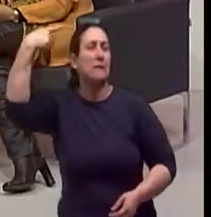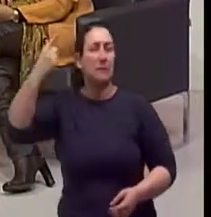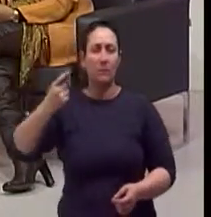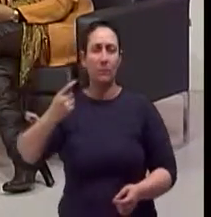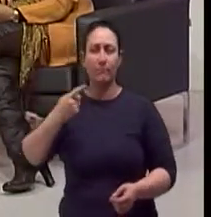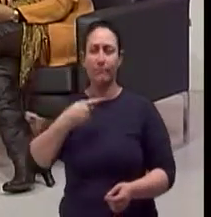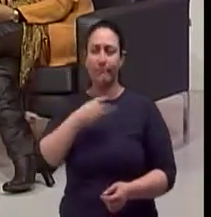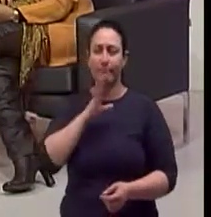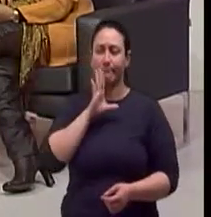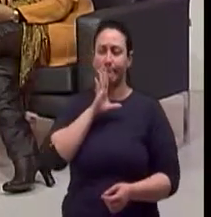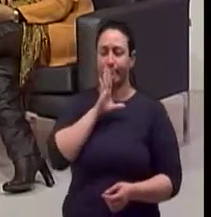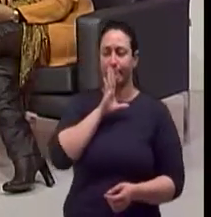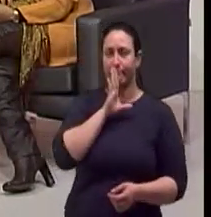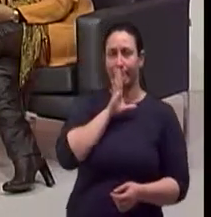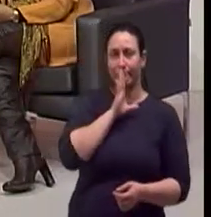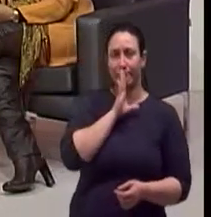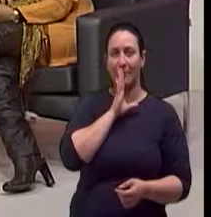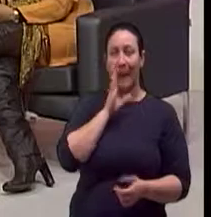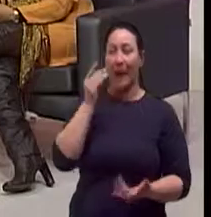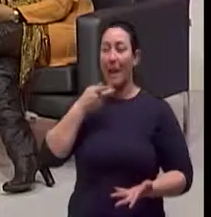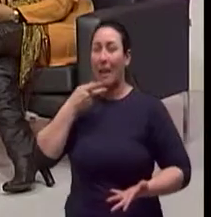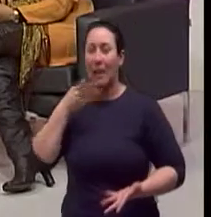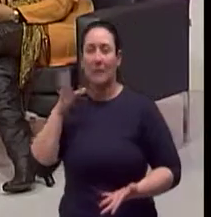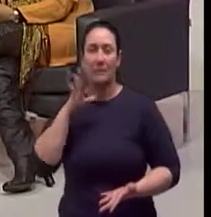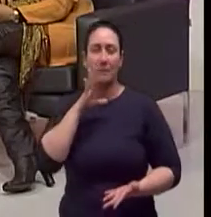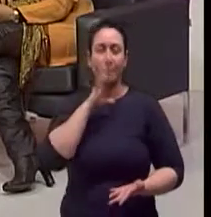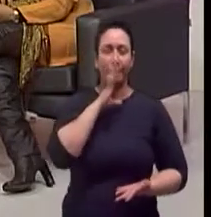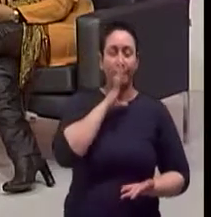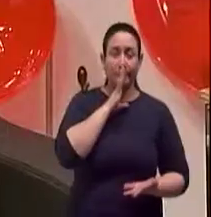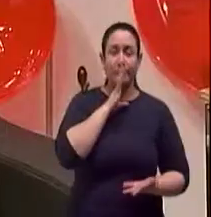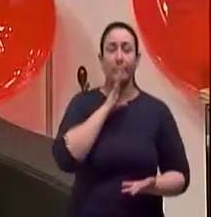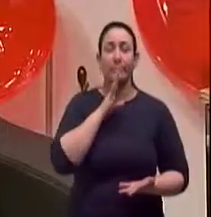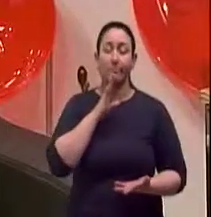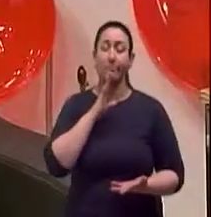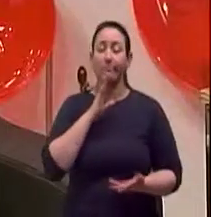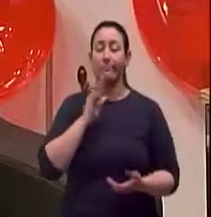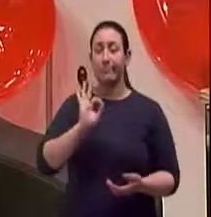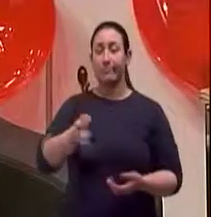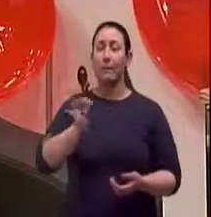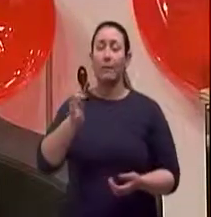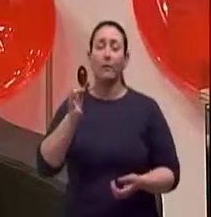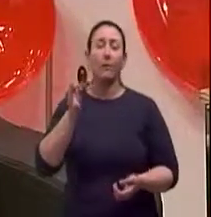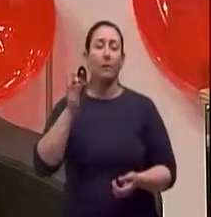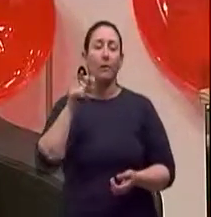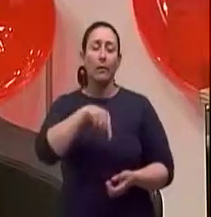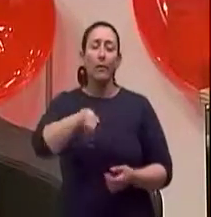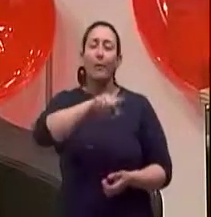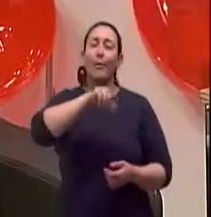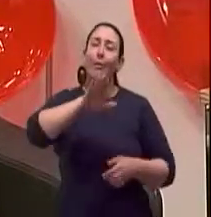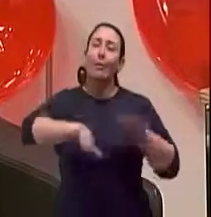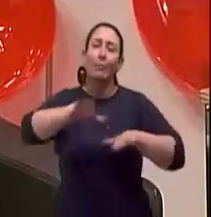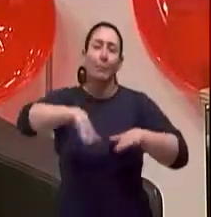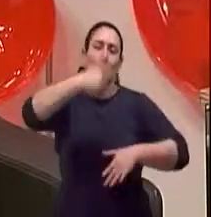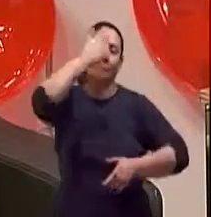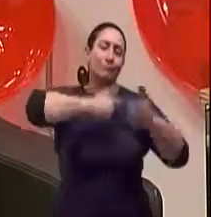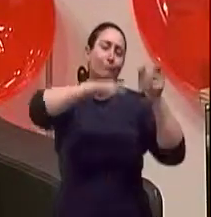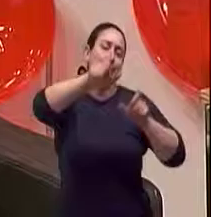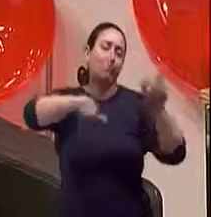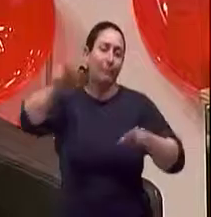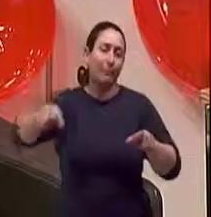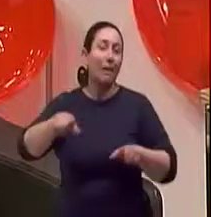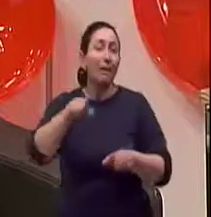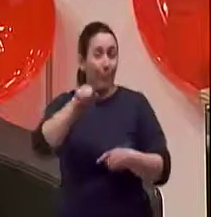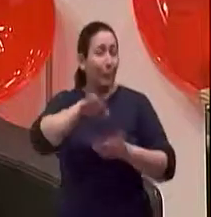ficando calado. Sim, sim, aí a gente diz também que tem assim, é um pouco de personalidade de cada um, mas acontece isso, o